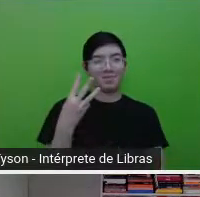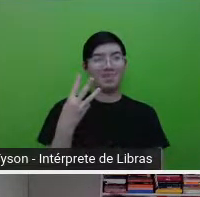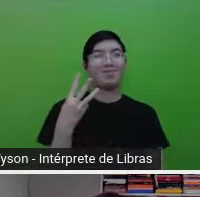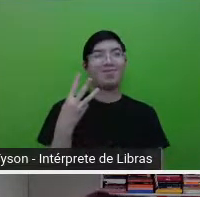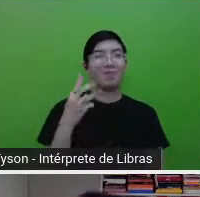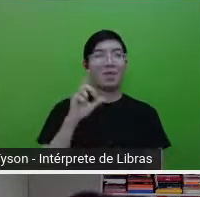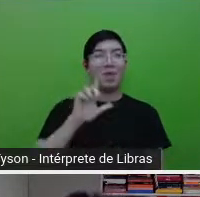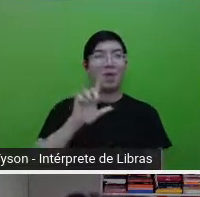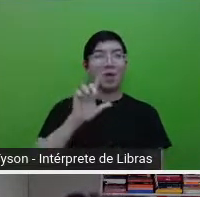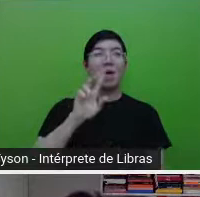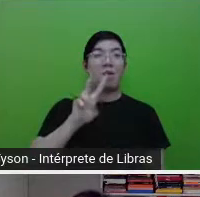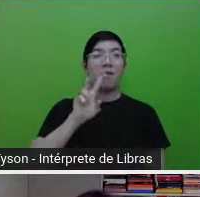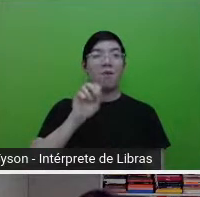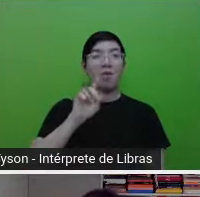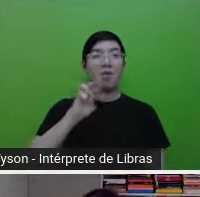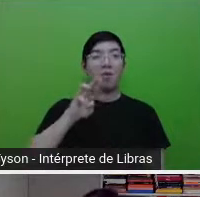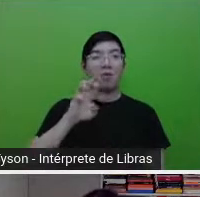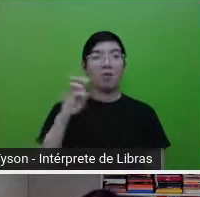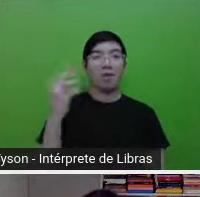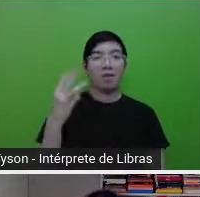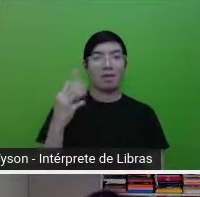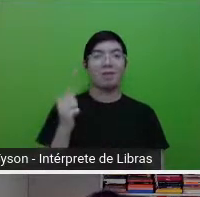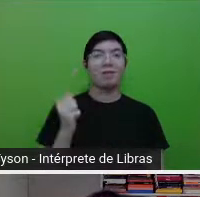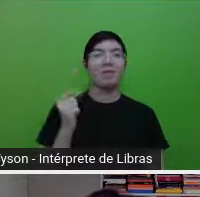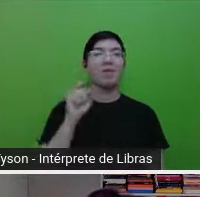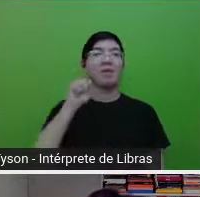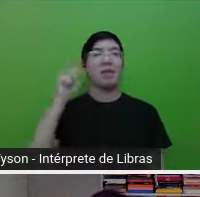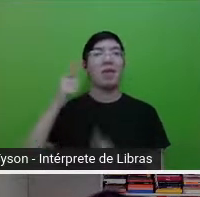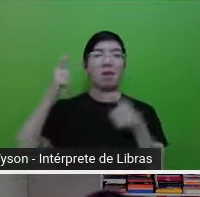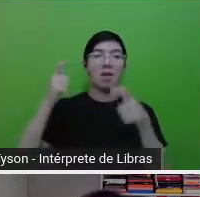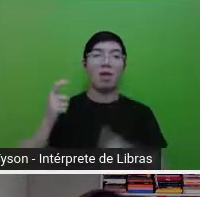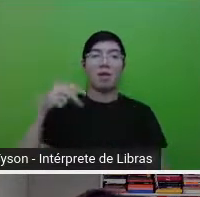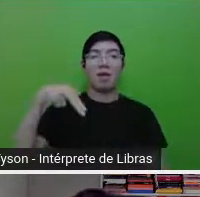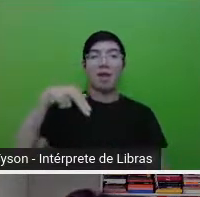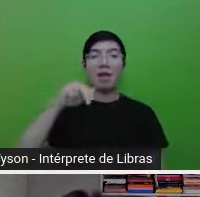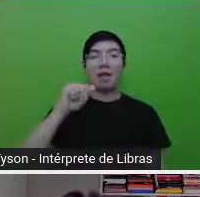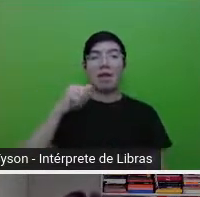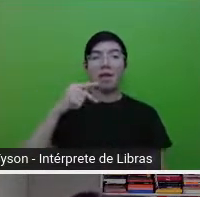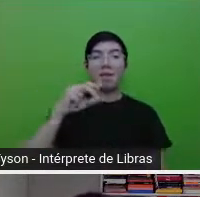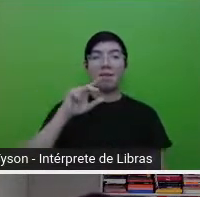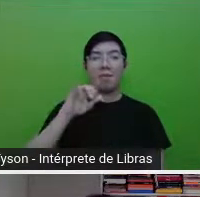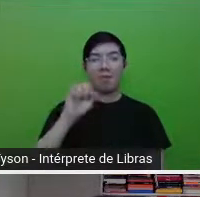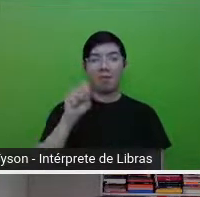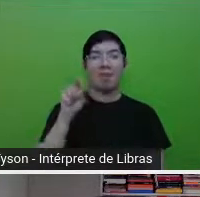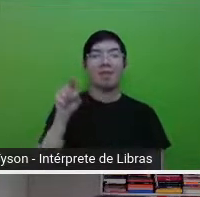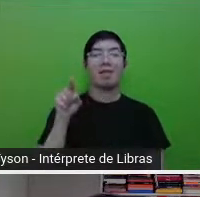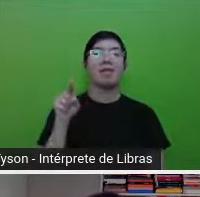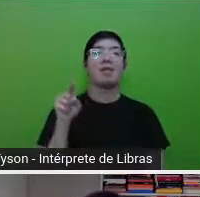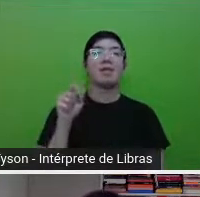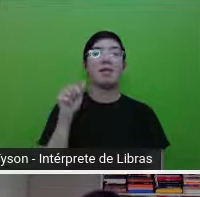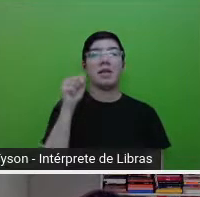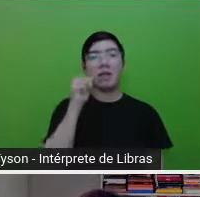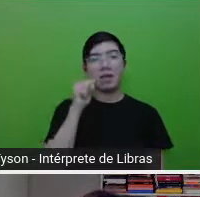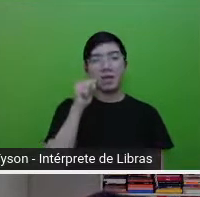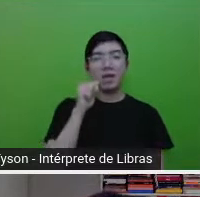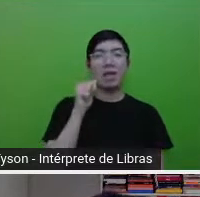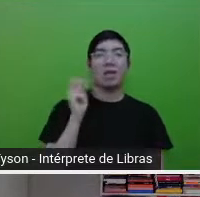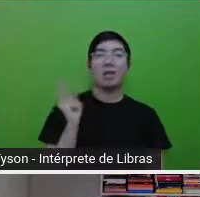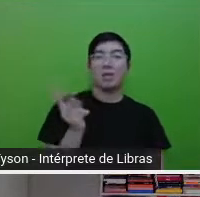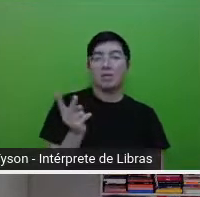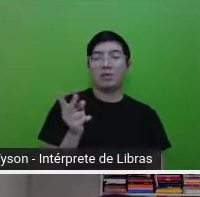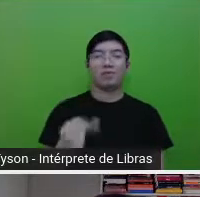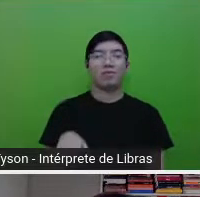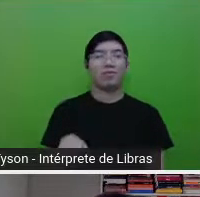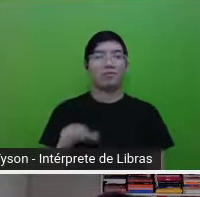essa história começa em Nápoles no início dos anos 50, quando as duas protagonistas são ainda crianças,